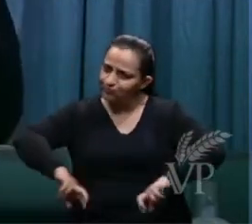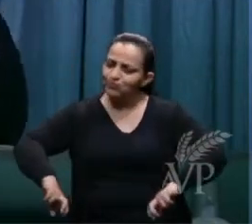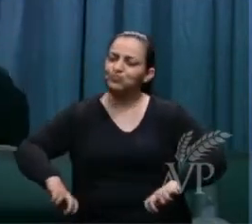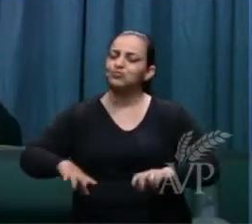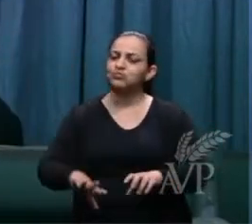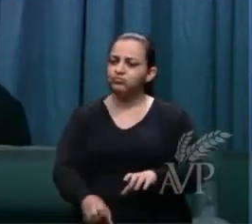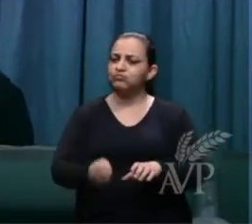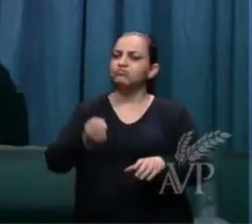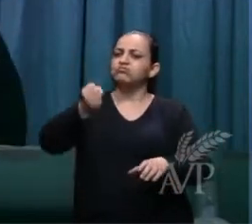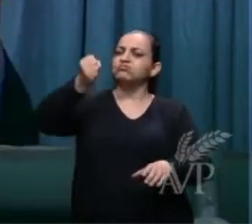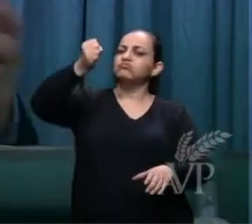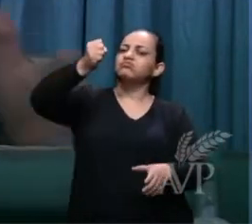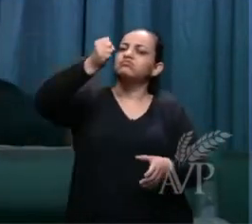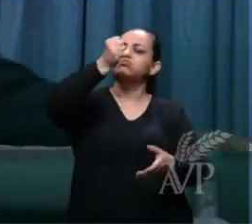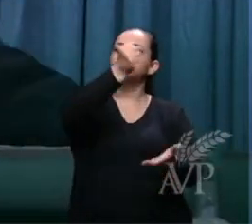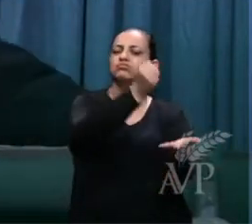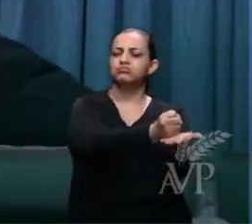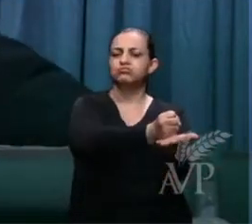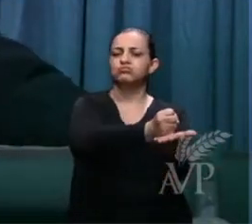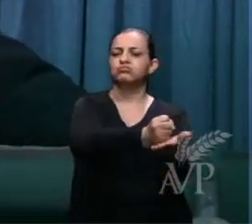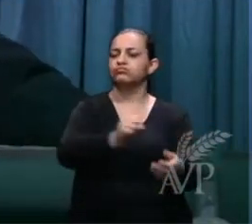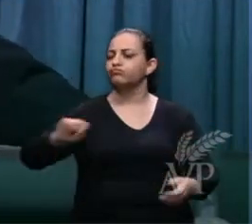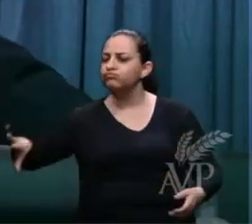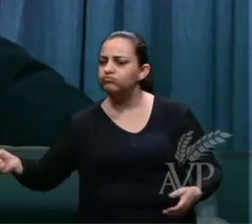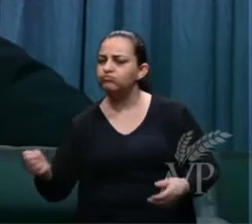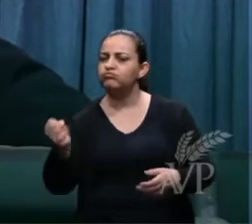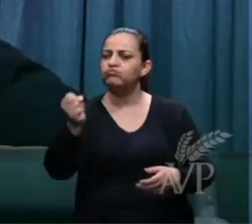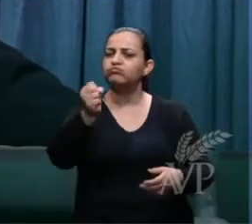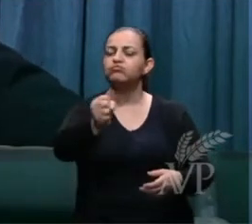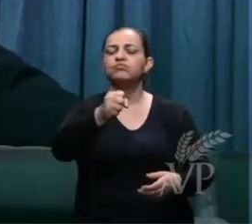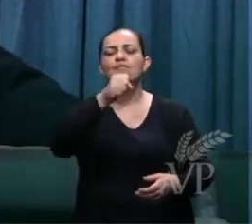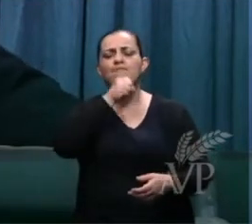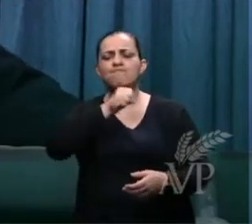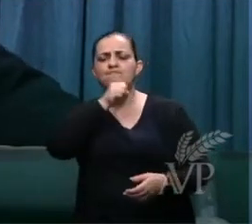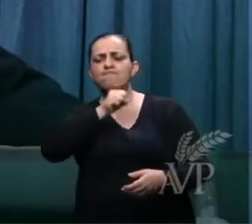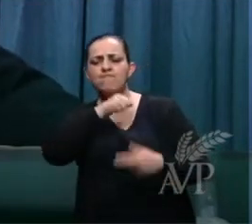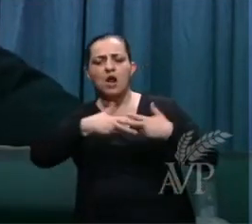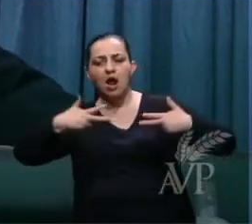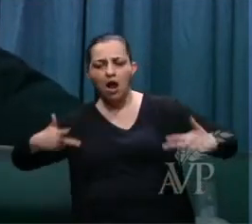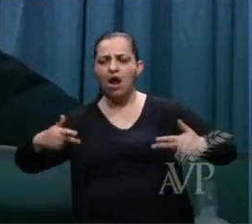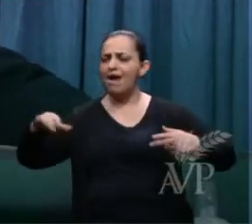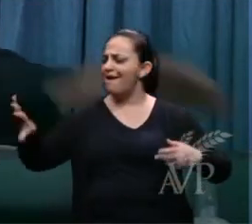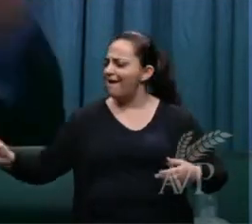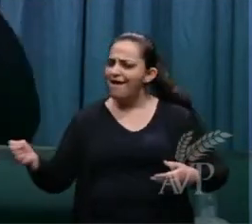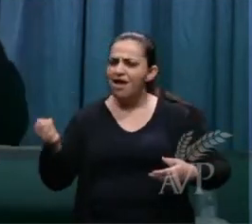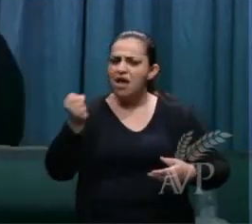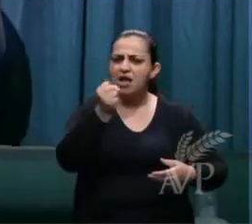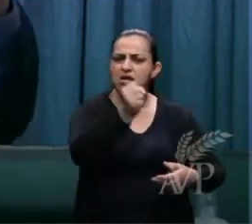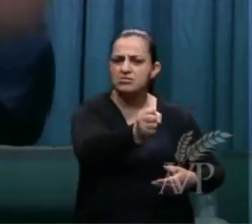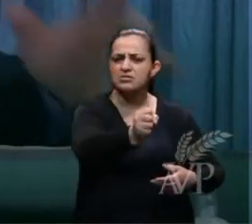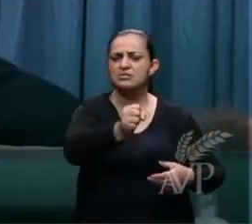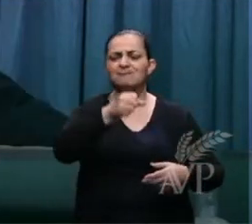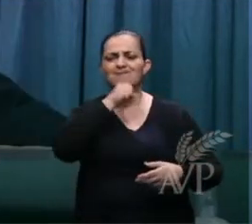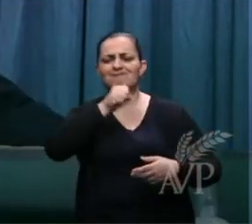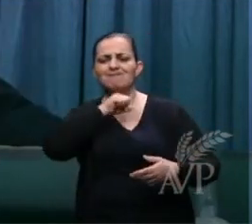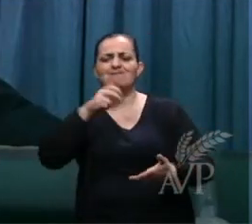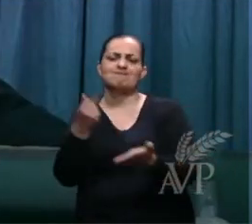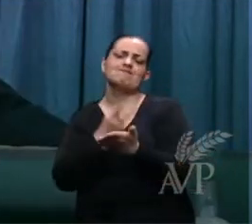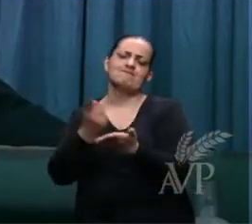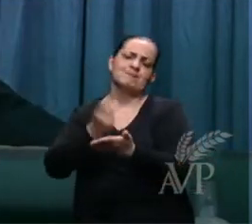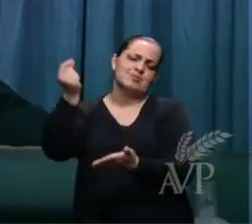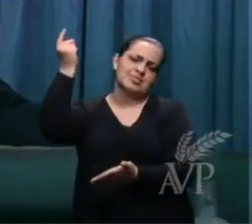desentope tira aquelas velhas coisas aquele velho cadáver aqueles velhos erros